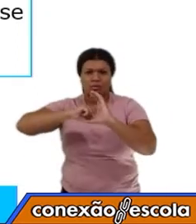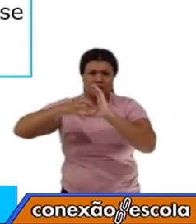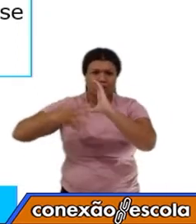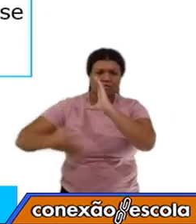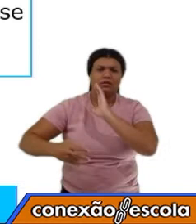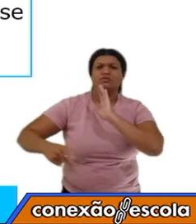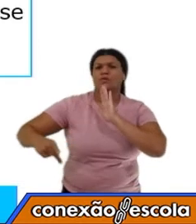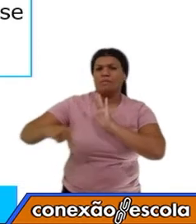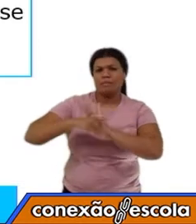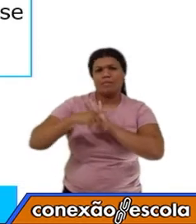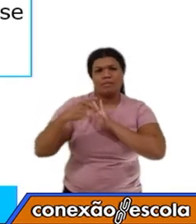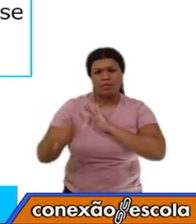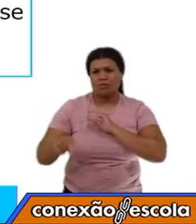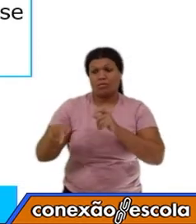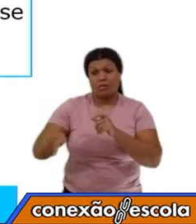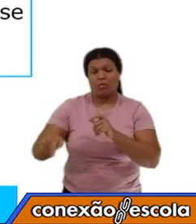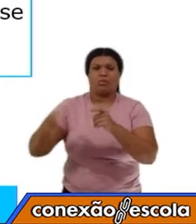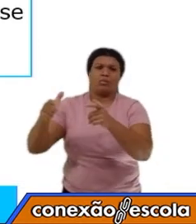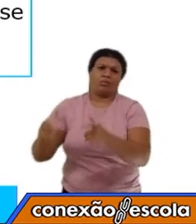vamos lá?